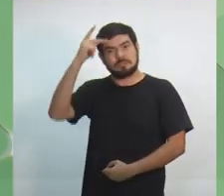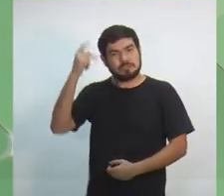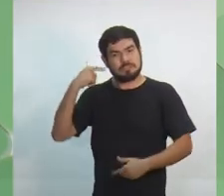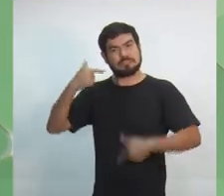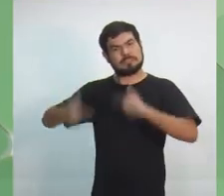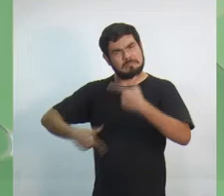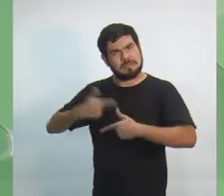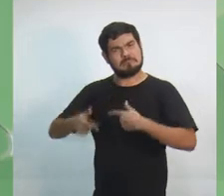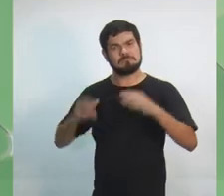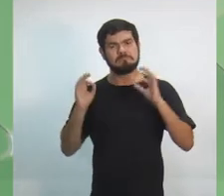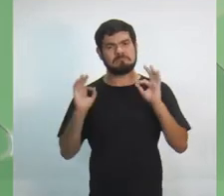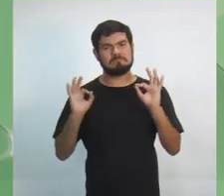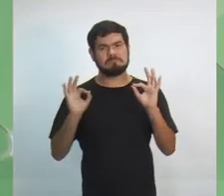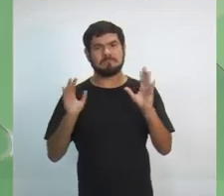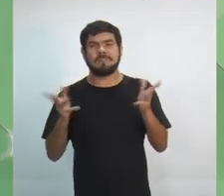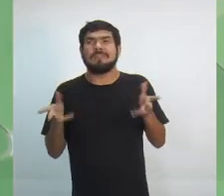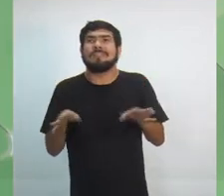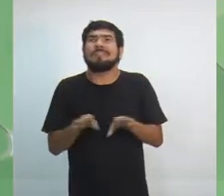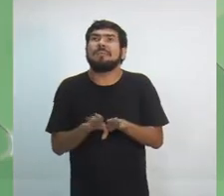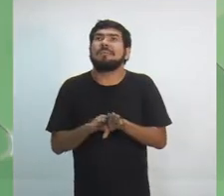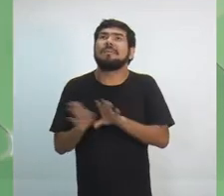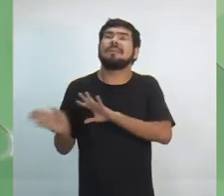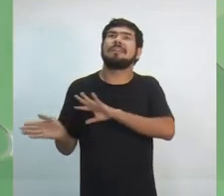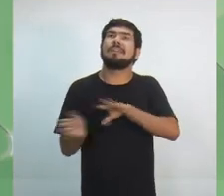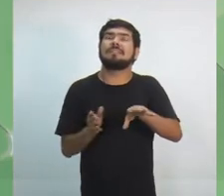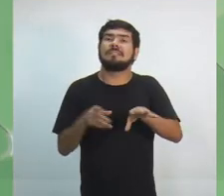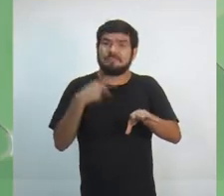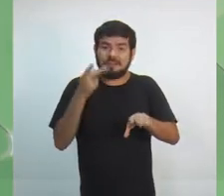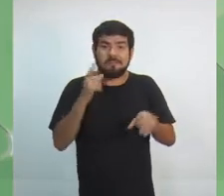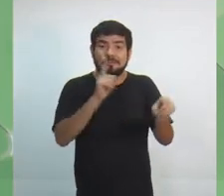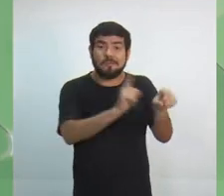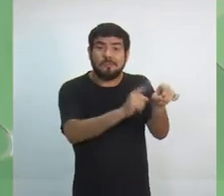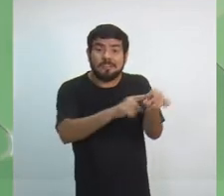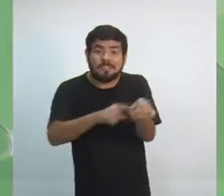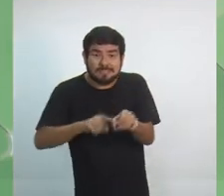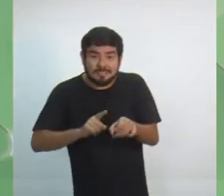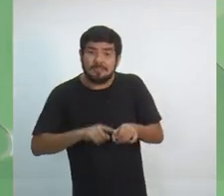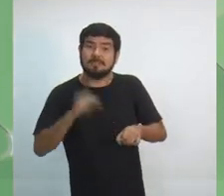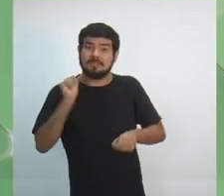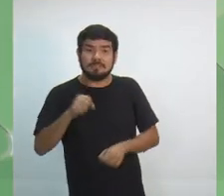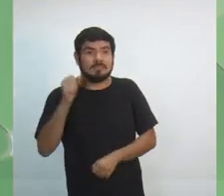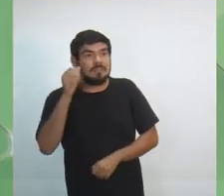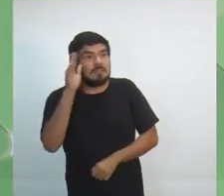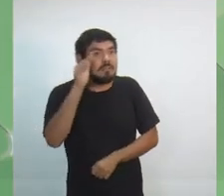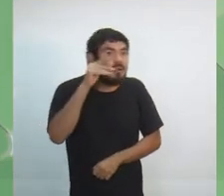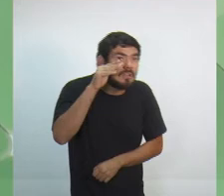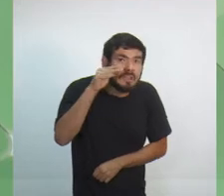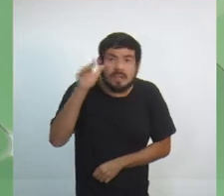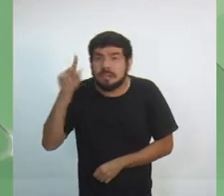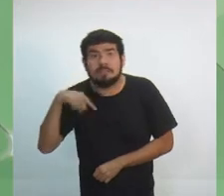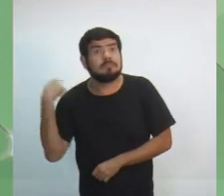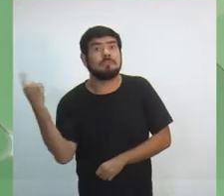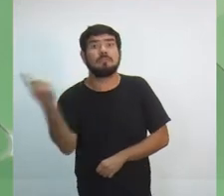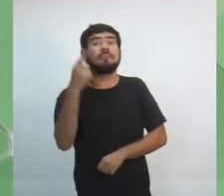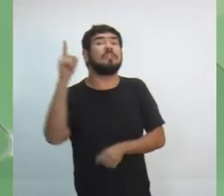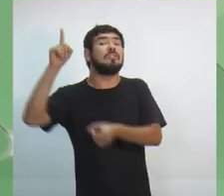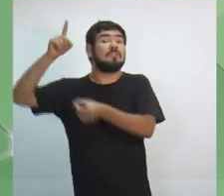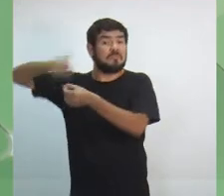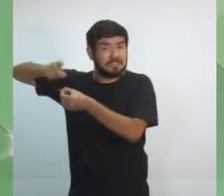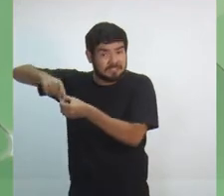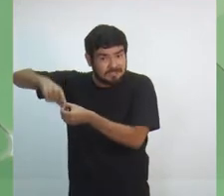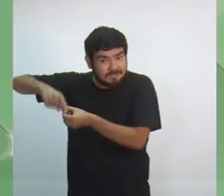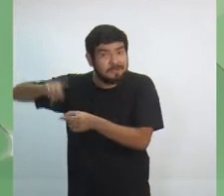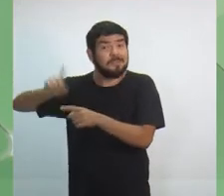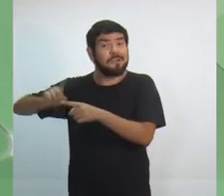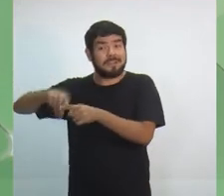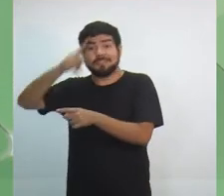dignidade. E com a questão que nós falamos que é dos municípios, nós temos sim que olhar com os bons olhos para quem está lá nos municípios, porque